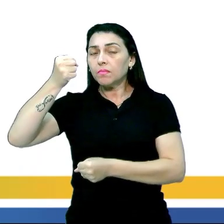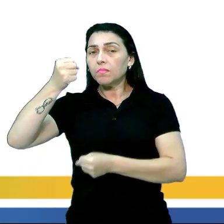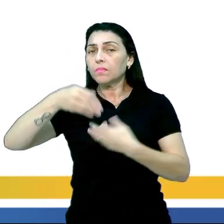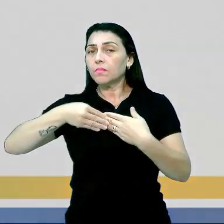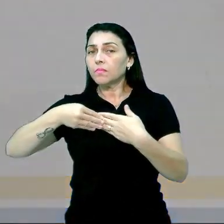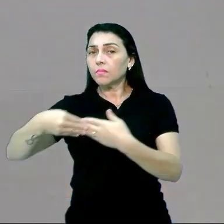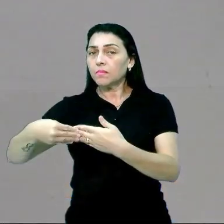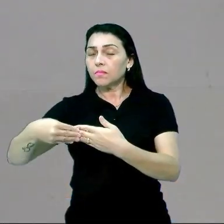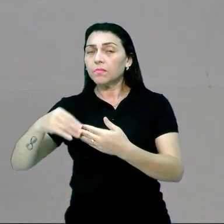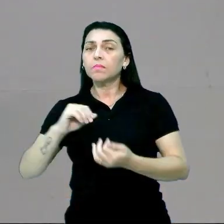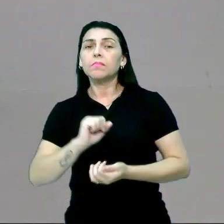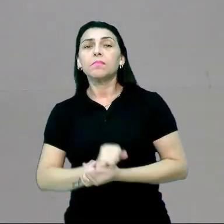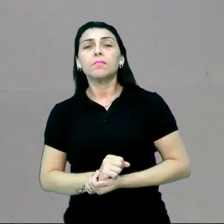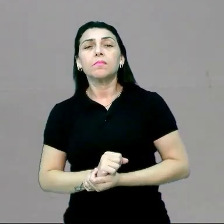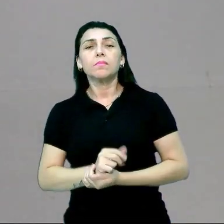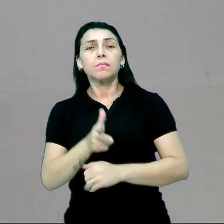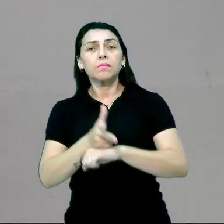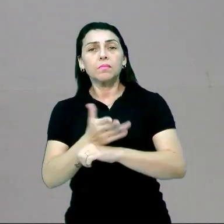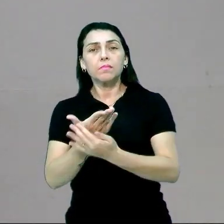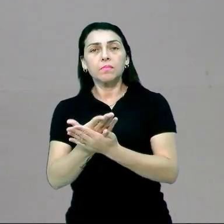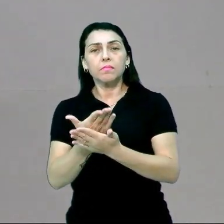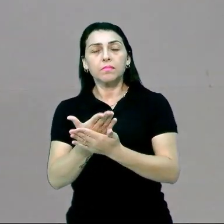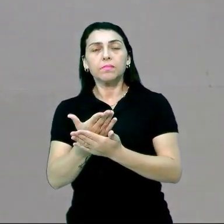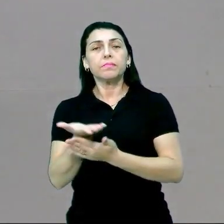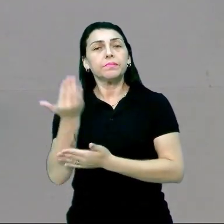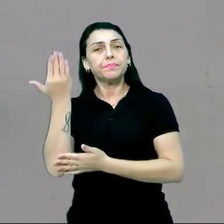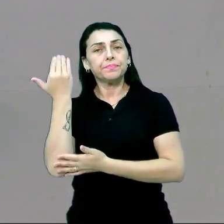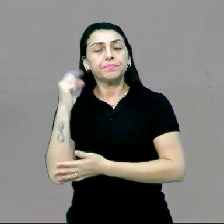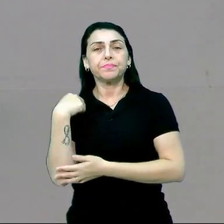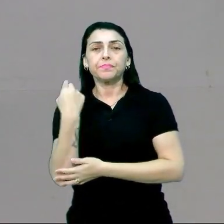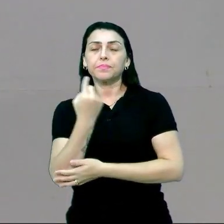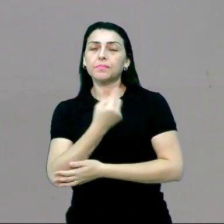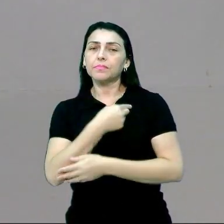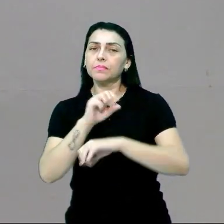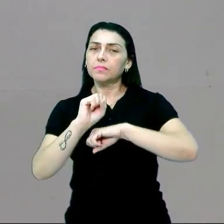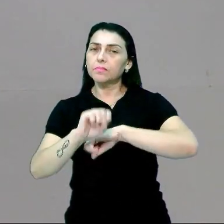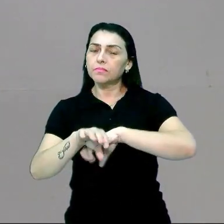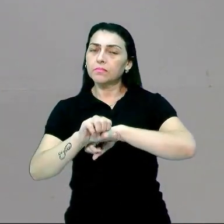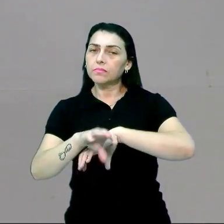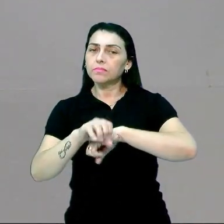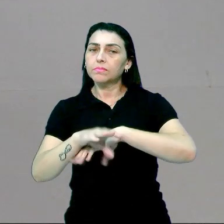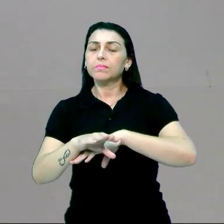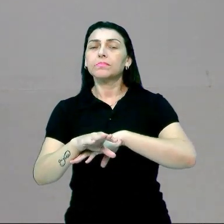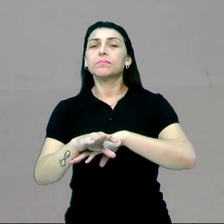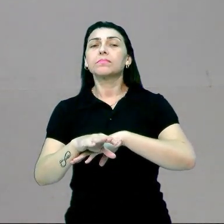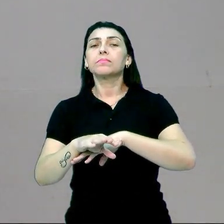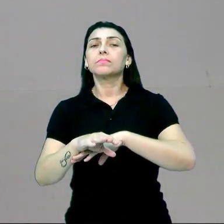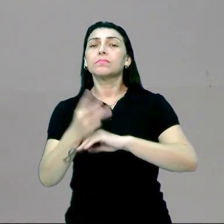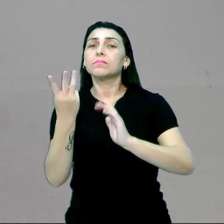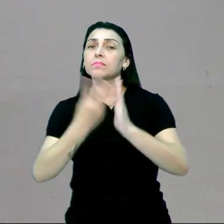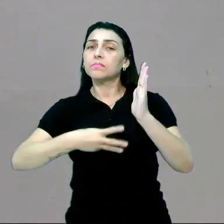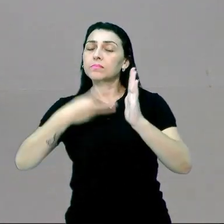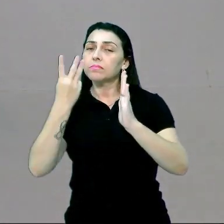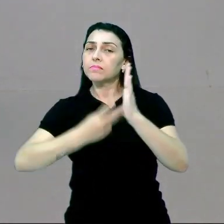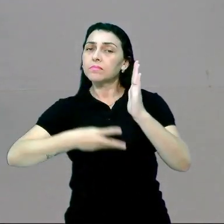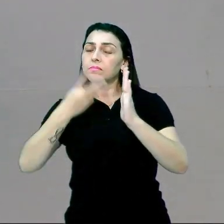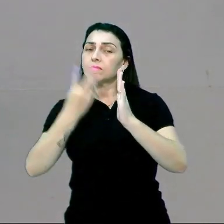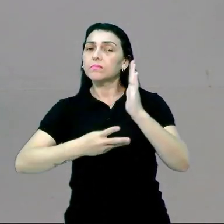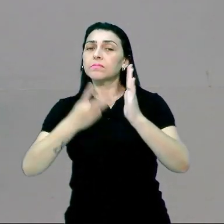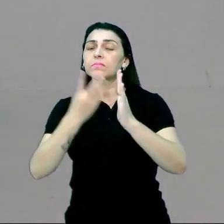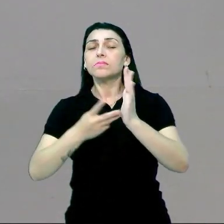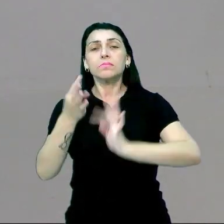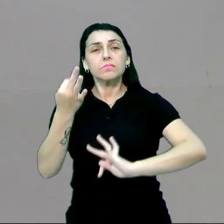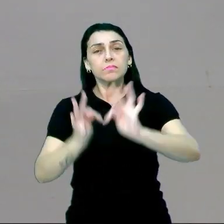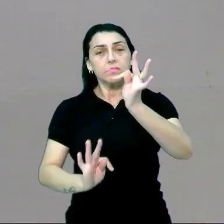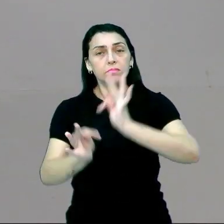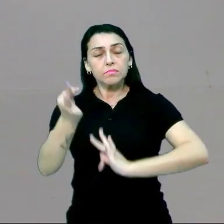dele. Em videoaulas anteriores, nós tratamos a respeito de terceirização, de